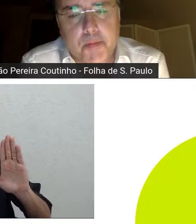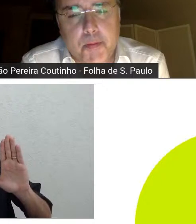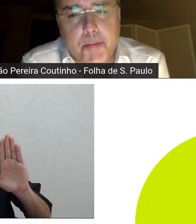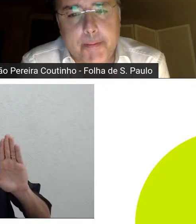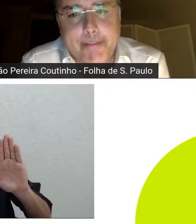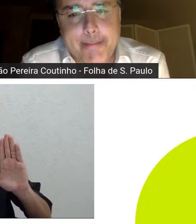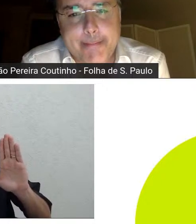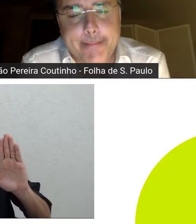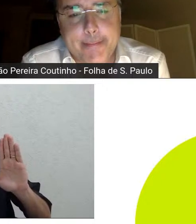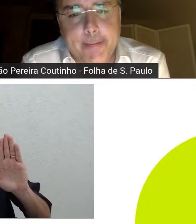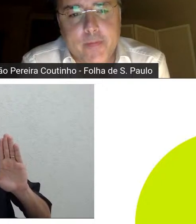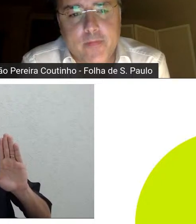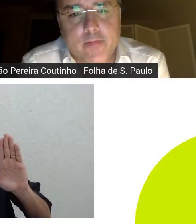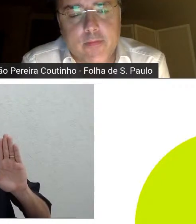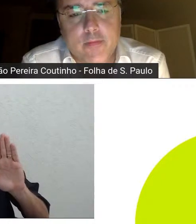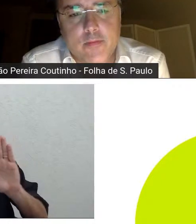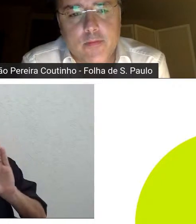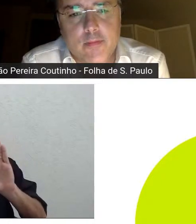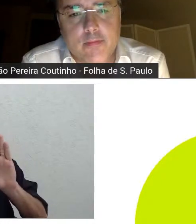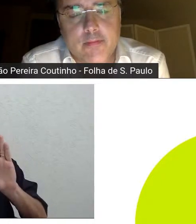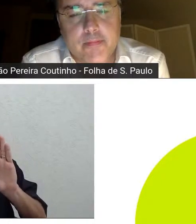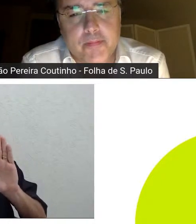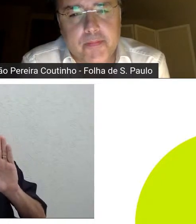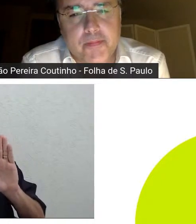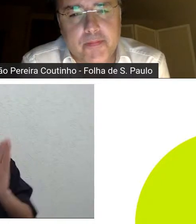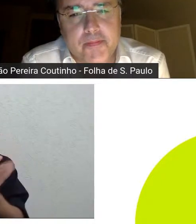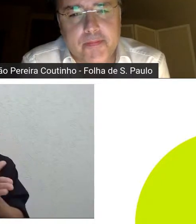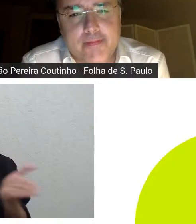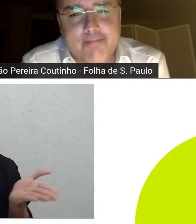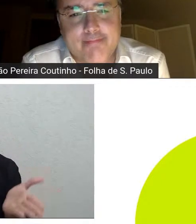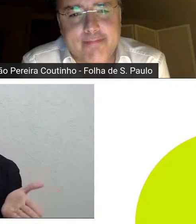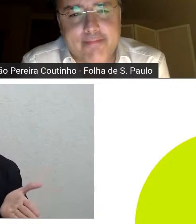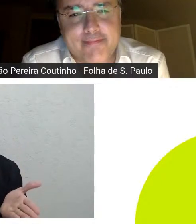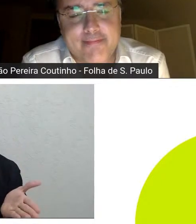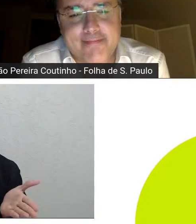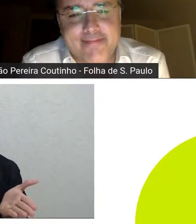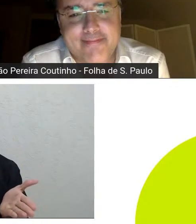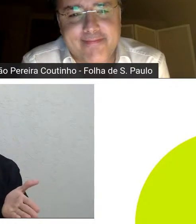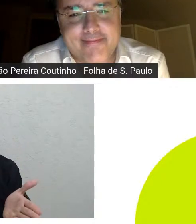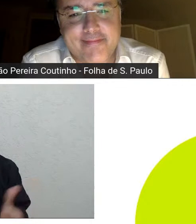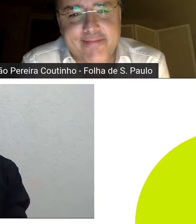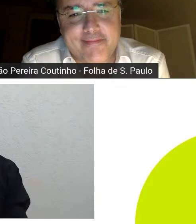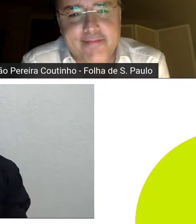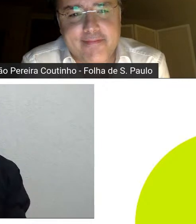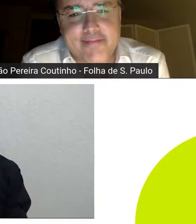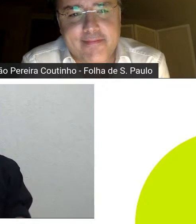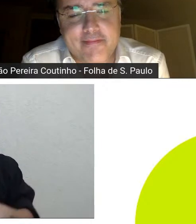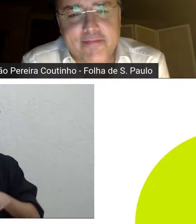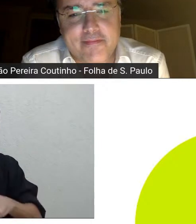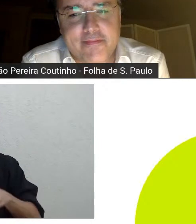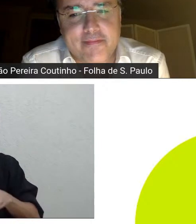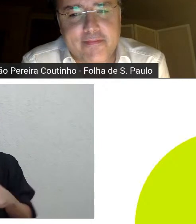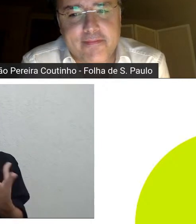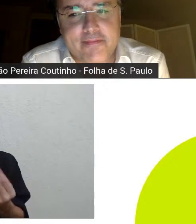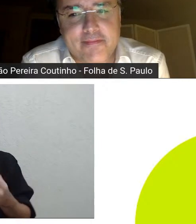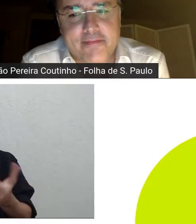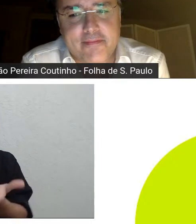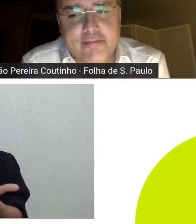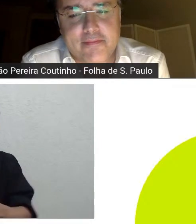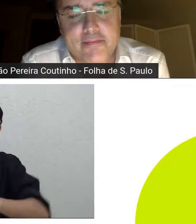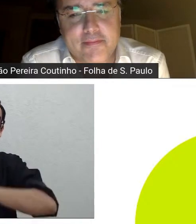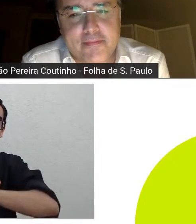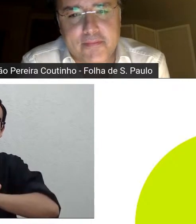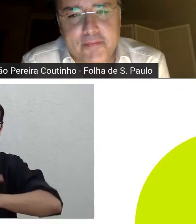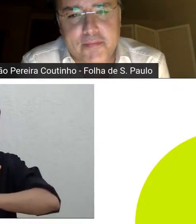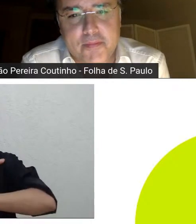ele é colunista da Folha de São Paulo e eu não sei porque muita gente entrou depois que eu falei no começo